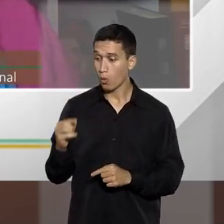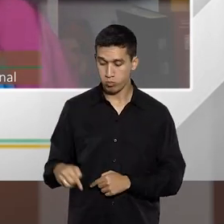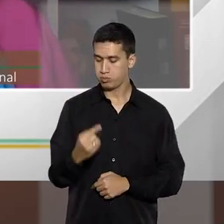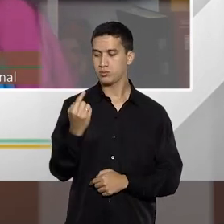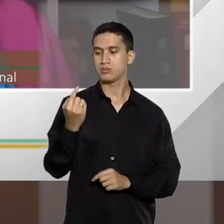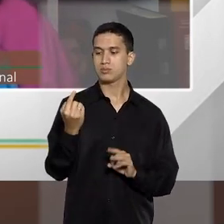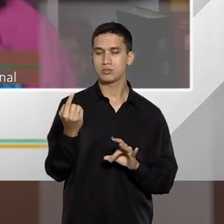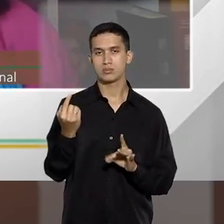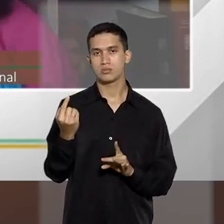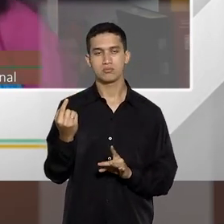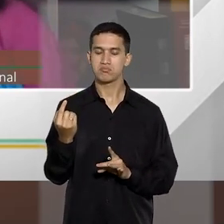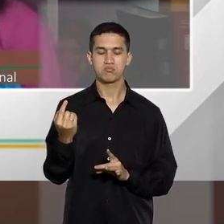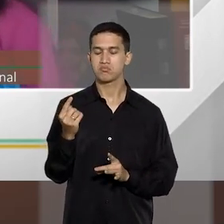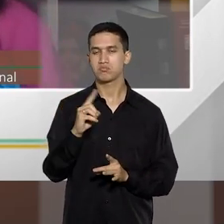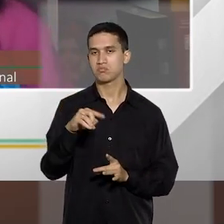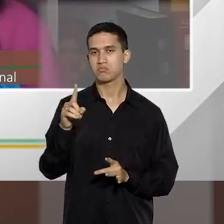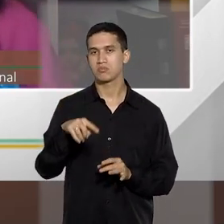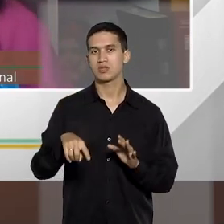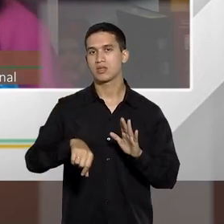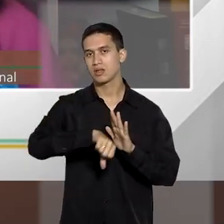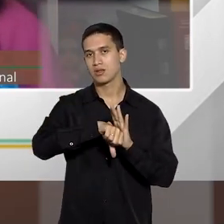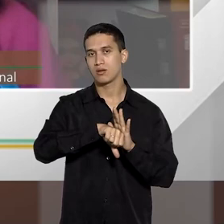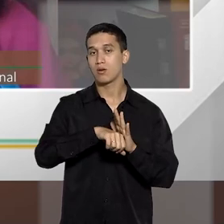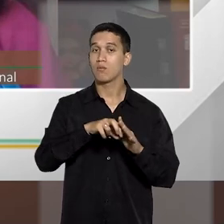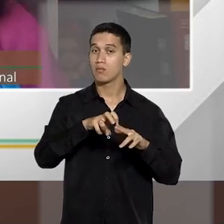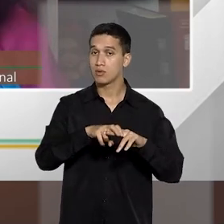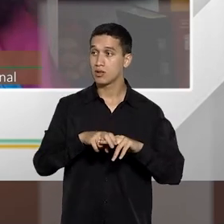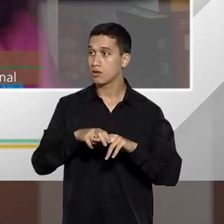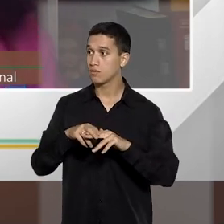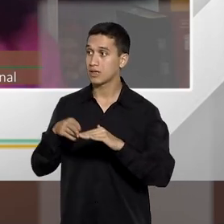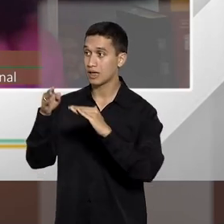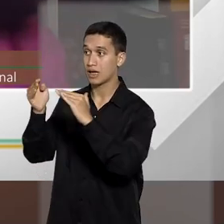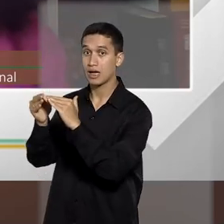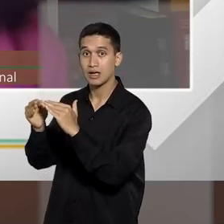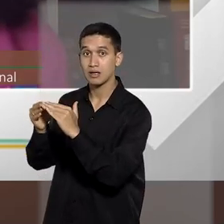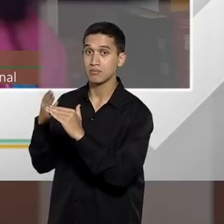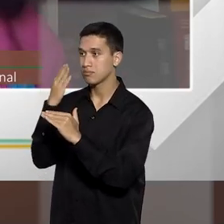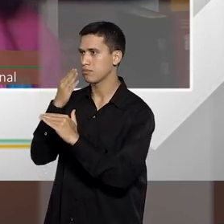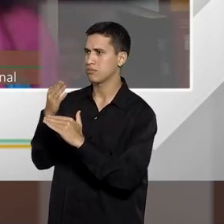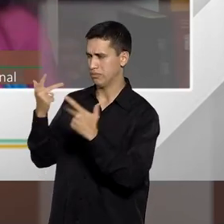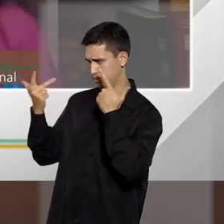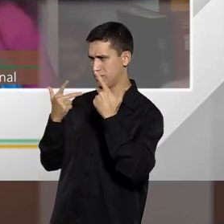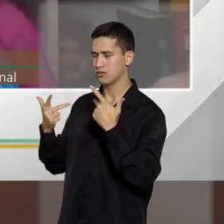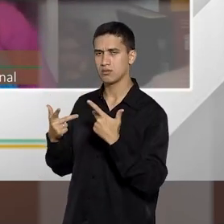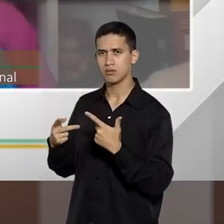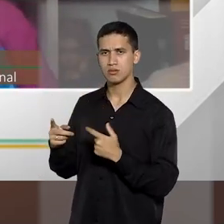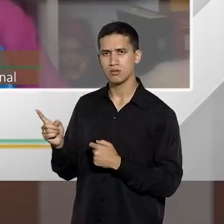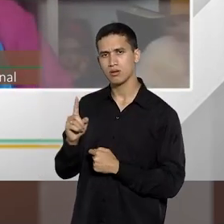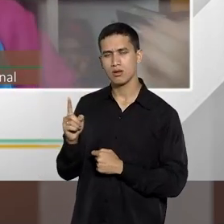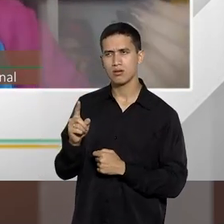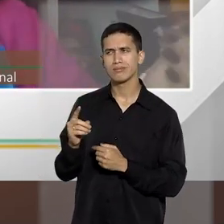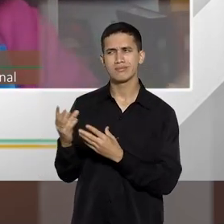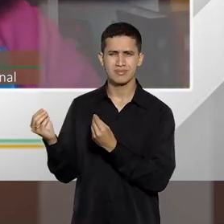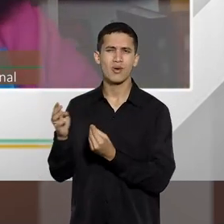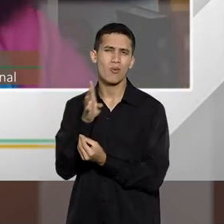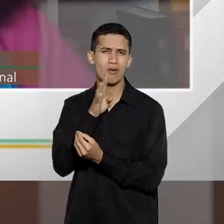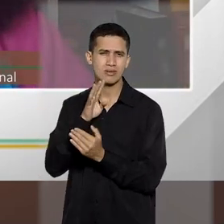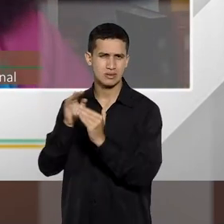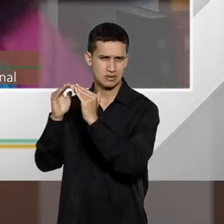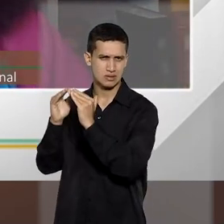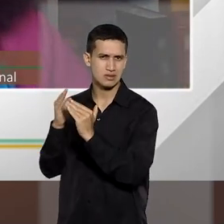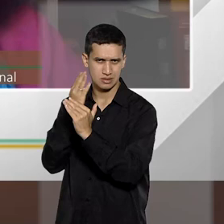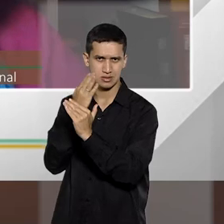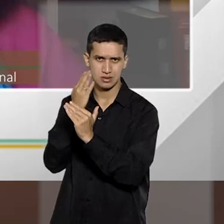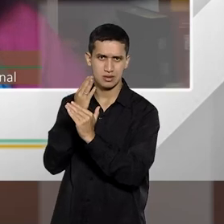e por isso que você não vai ver flagrante em casa de prostituição, muitas vezes a gente sabe onde funcionam as casas de prostituição, não verdade? Mas você não vai ver